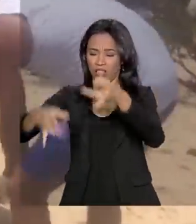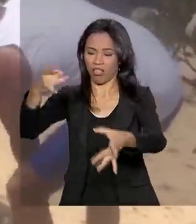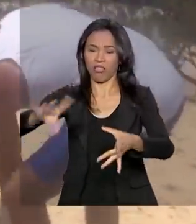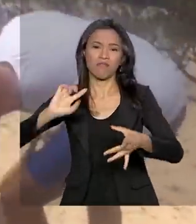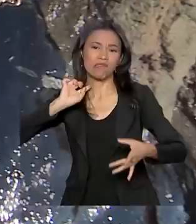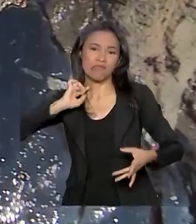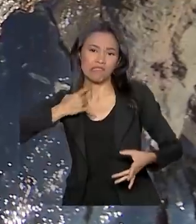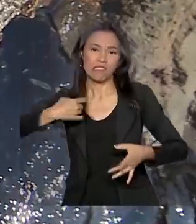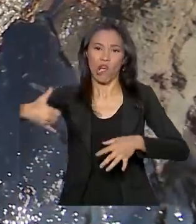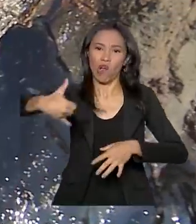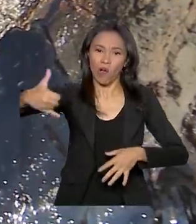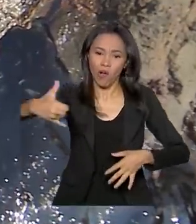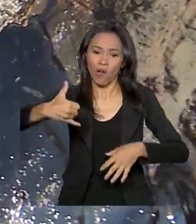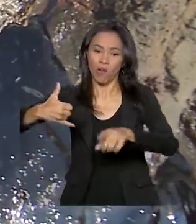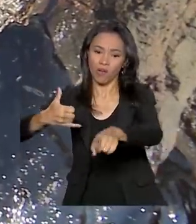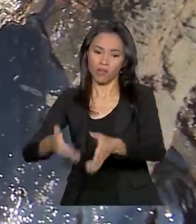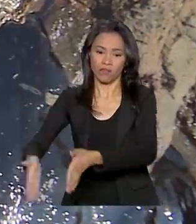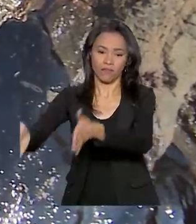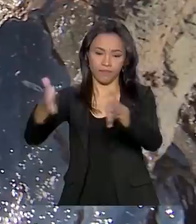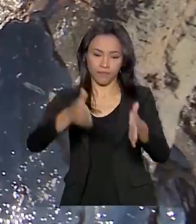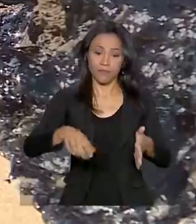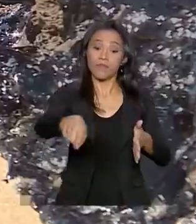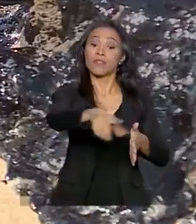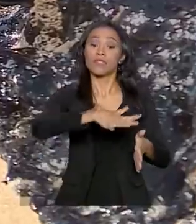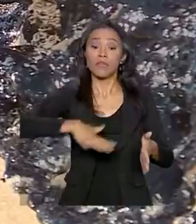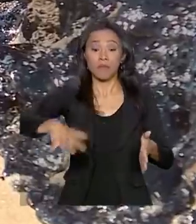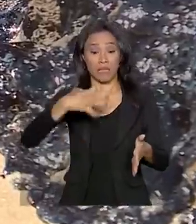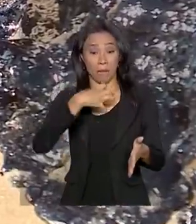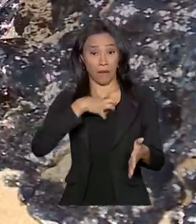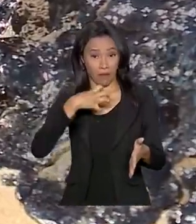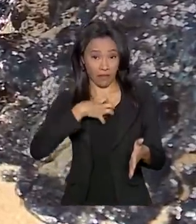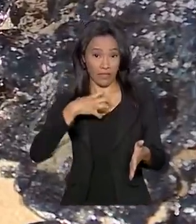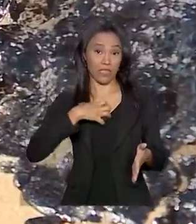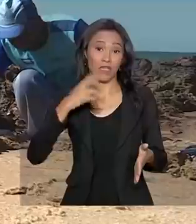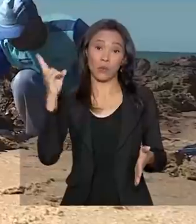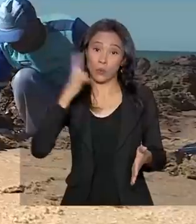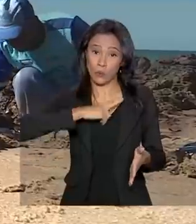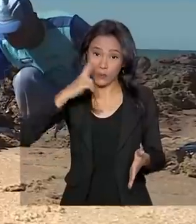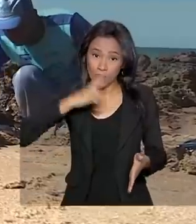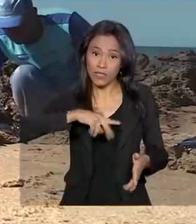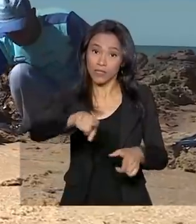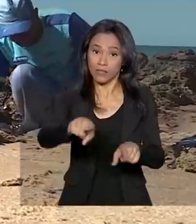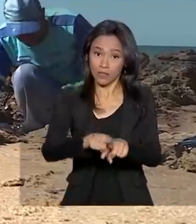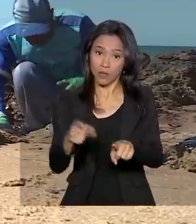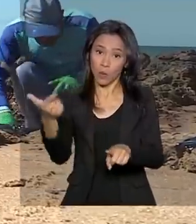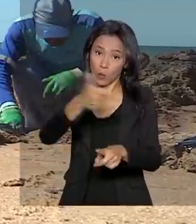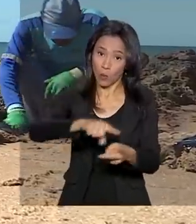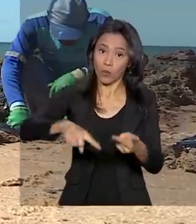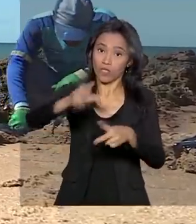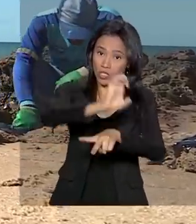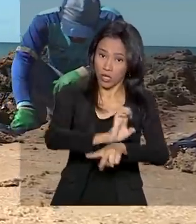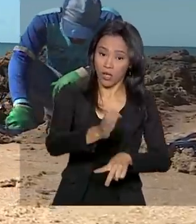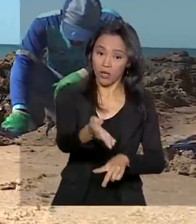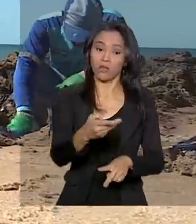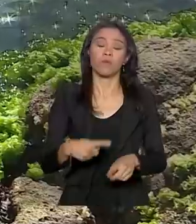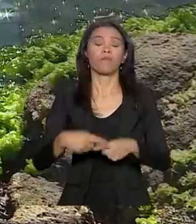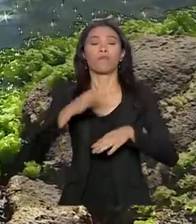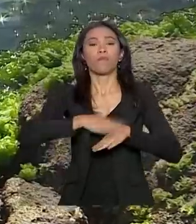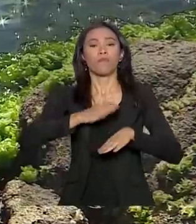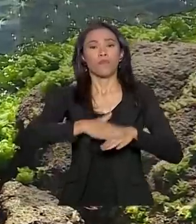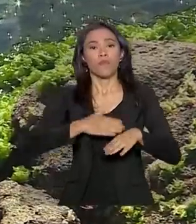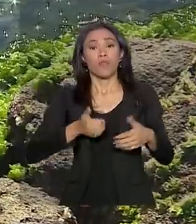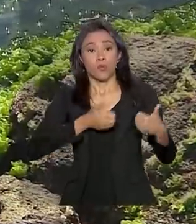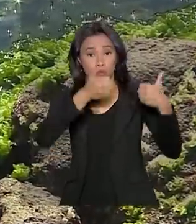óleo. Já a Bahia teve reconhecida a situação de emergência. De acordo com o Ministério do Desenvolvimento